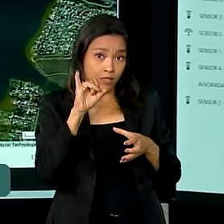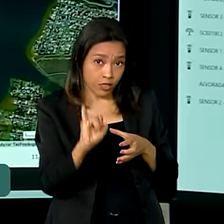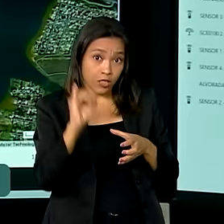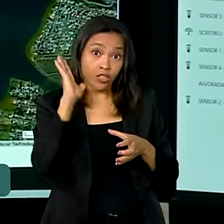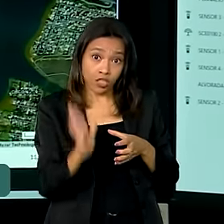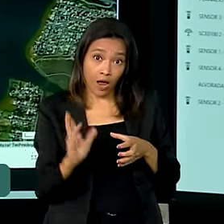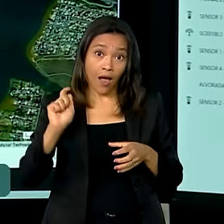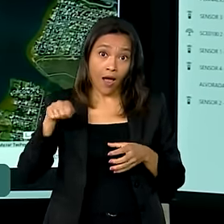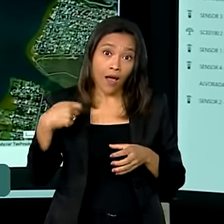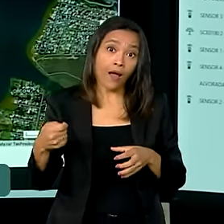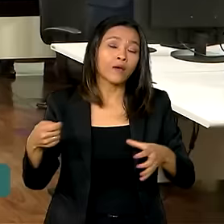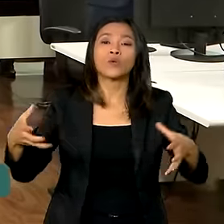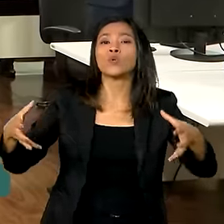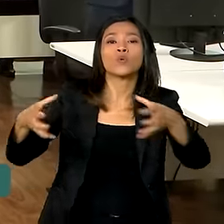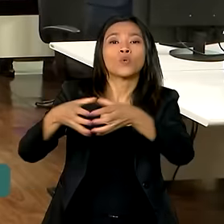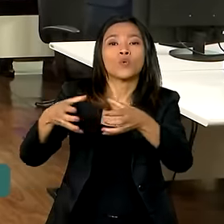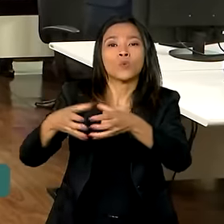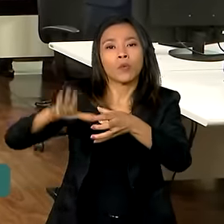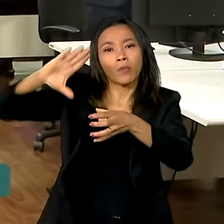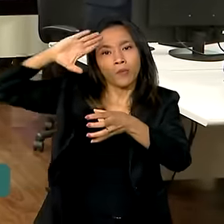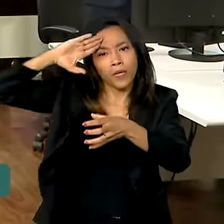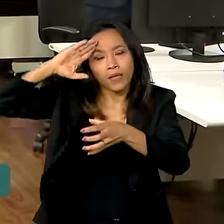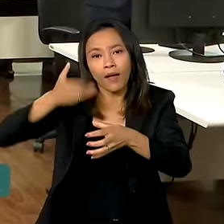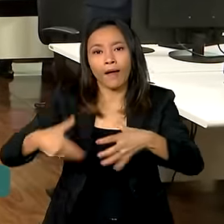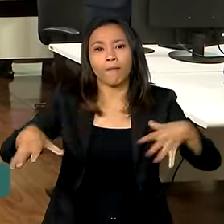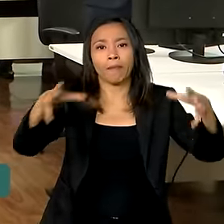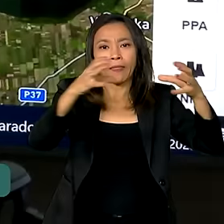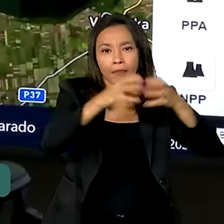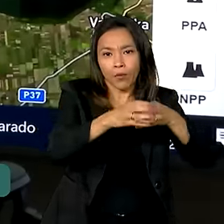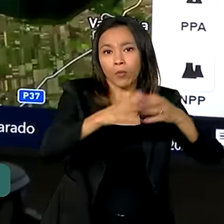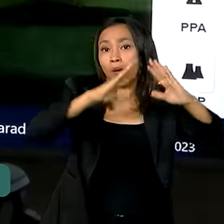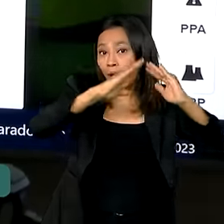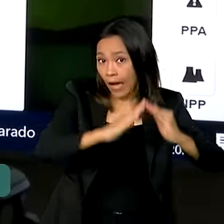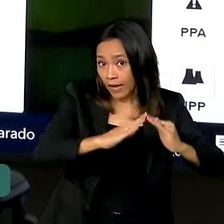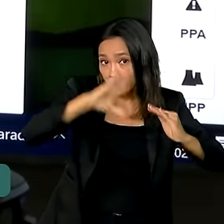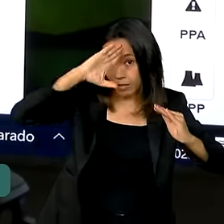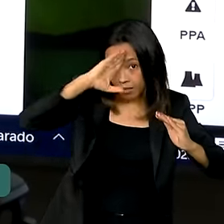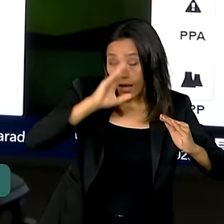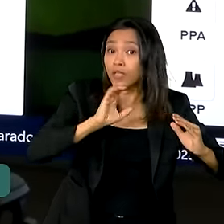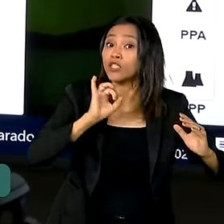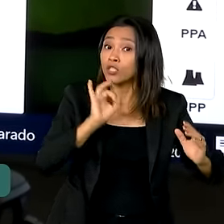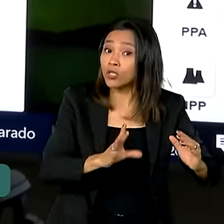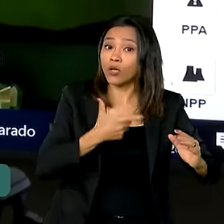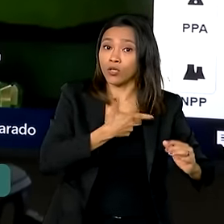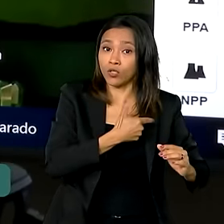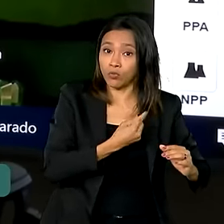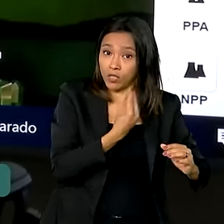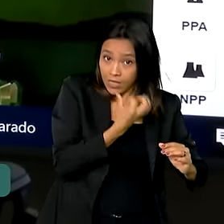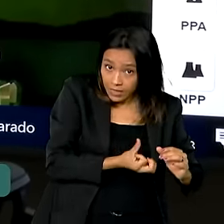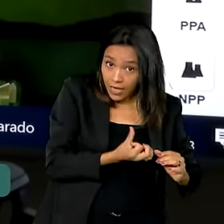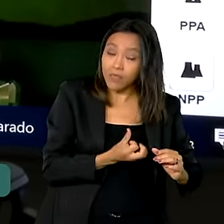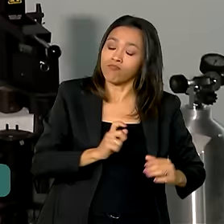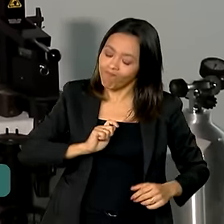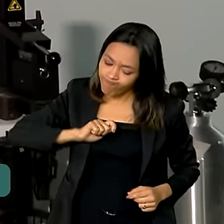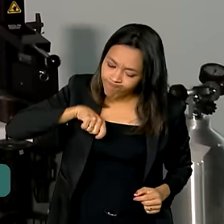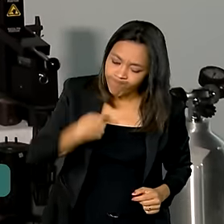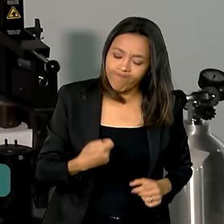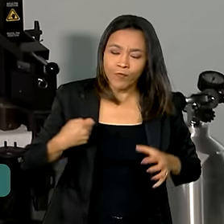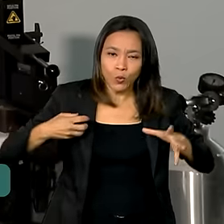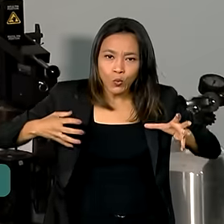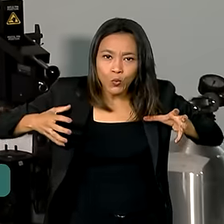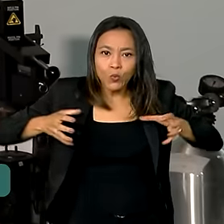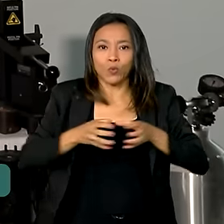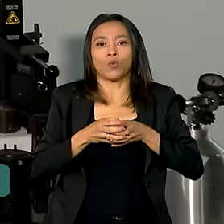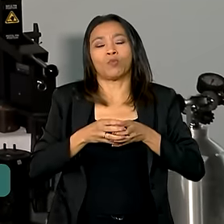chamado de Gabinete Militar, Casa Militar e só em 2016 definitivamente passou